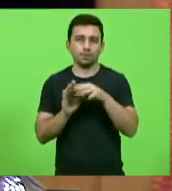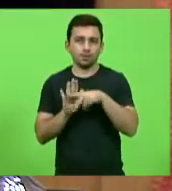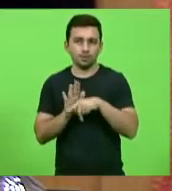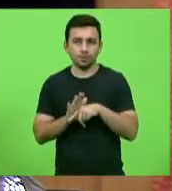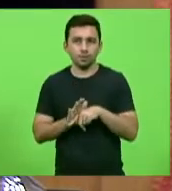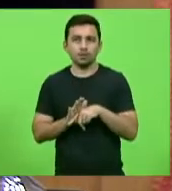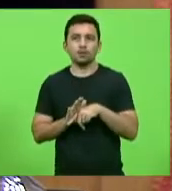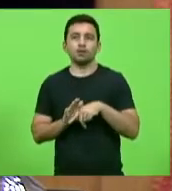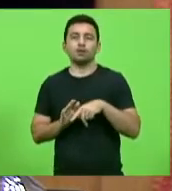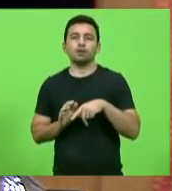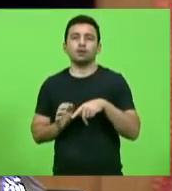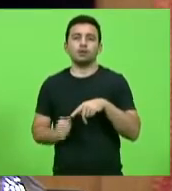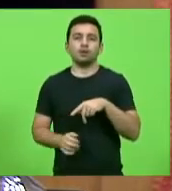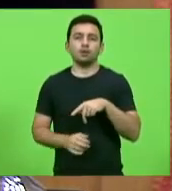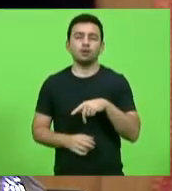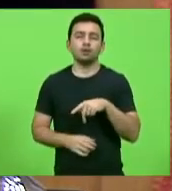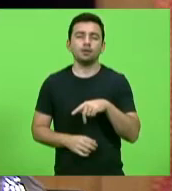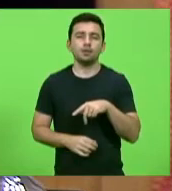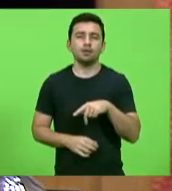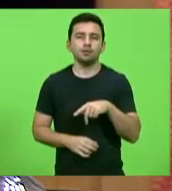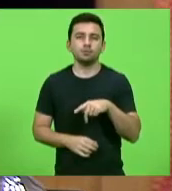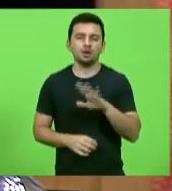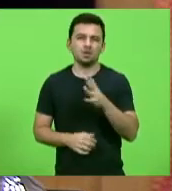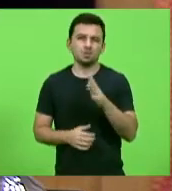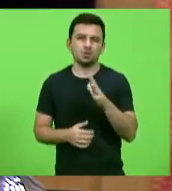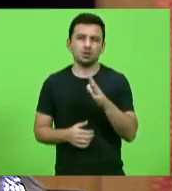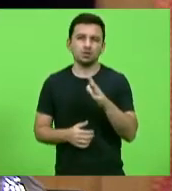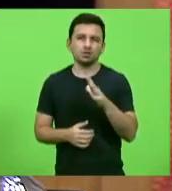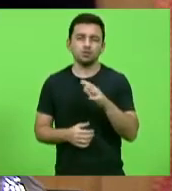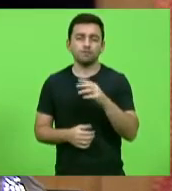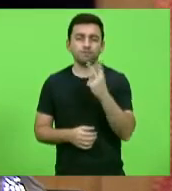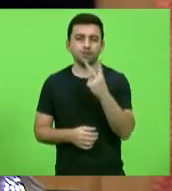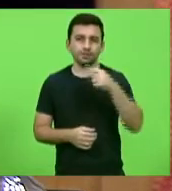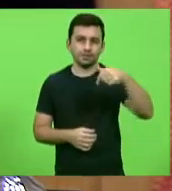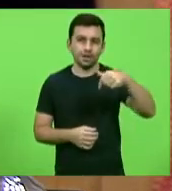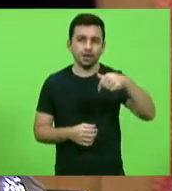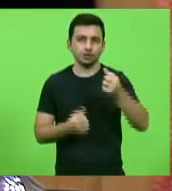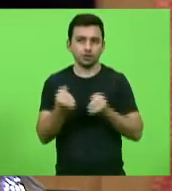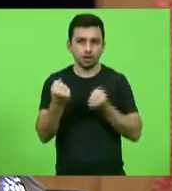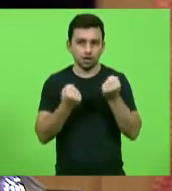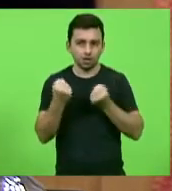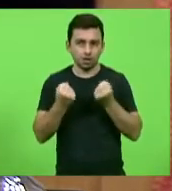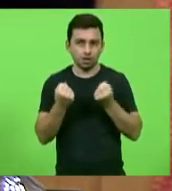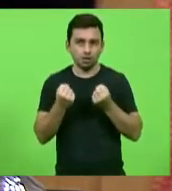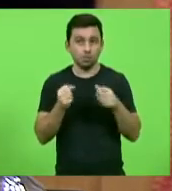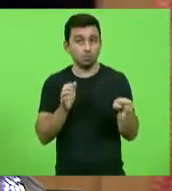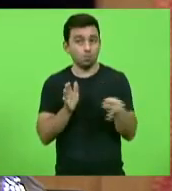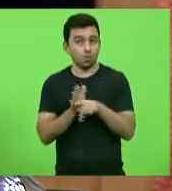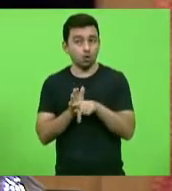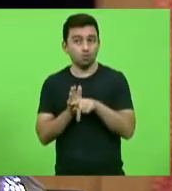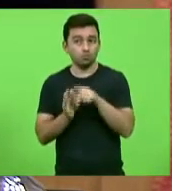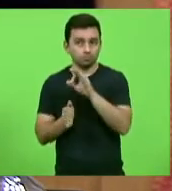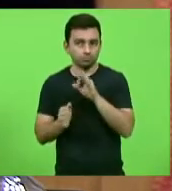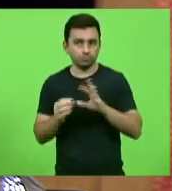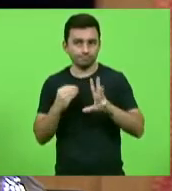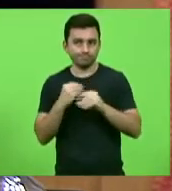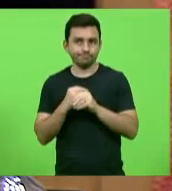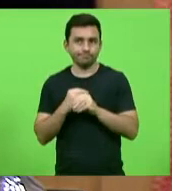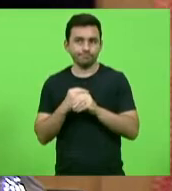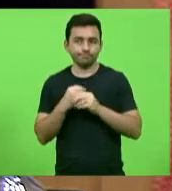destinamos, nesse ano, 27 viaturas da nossa cota de emendas